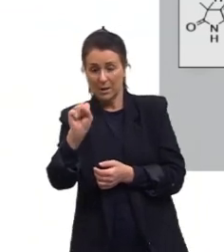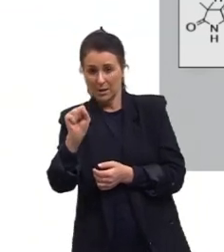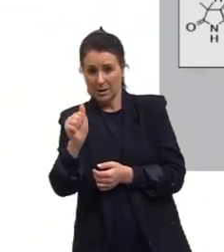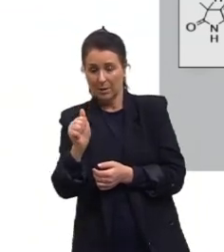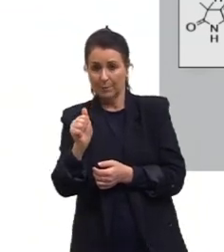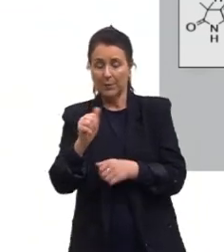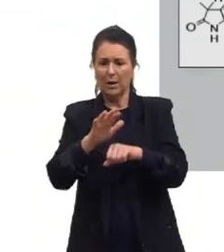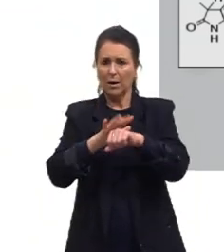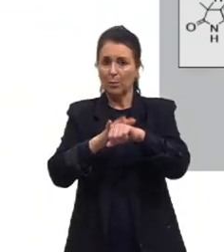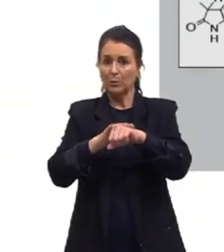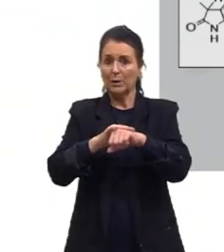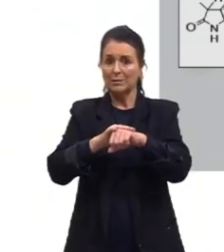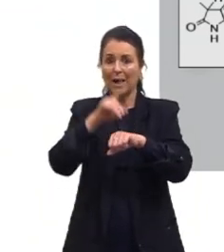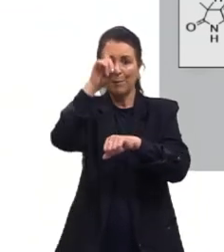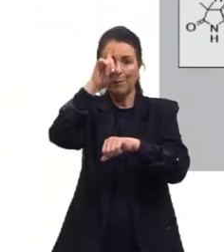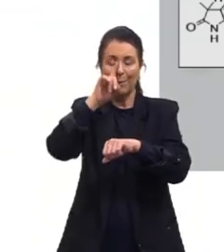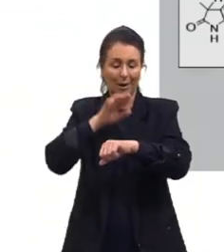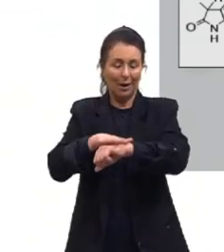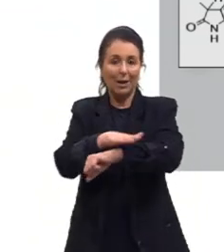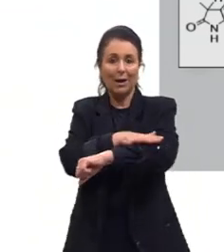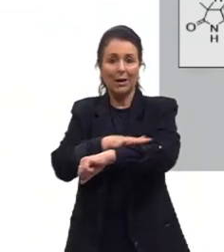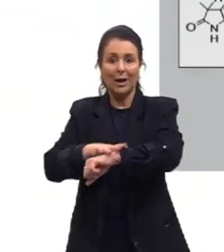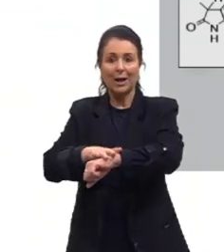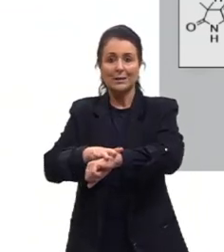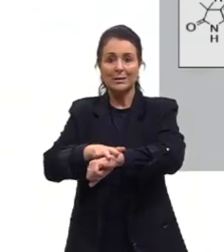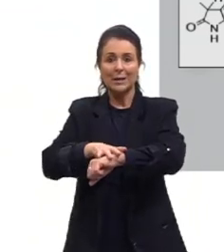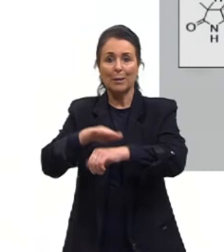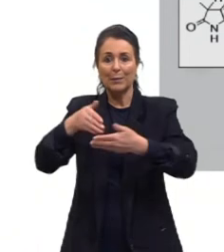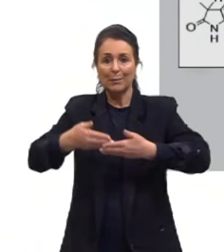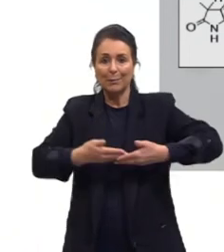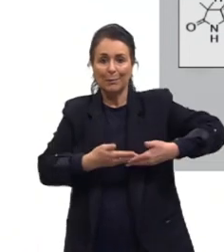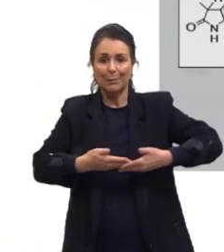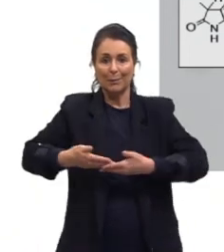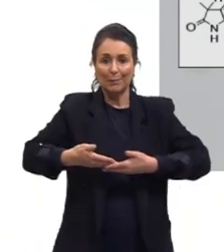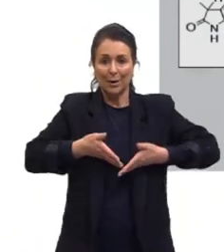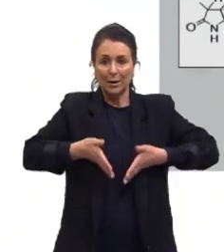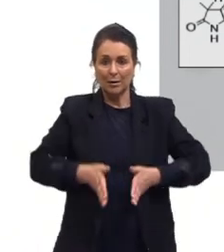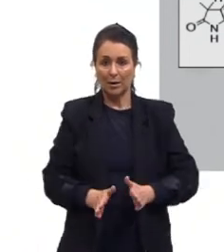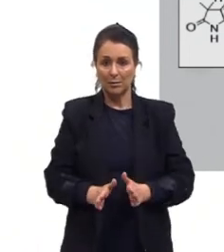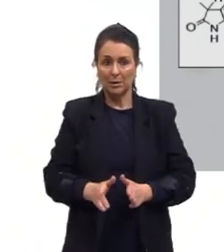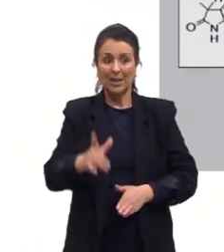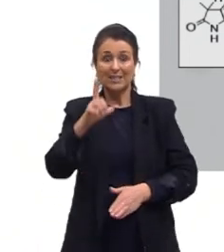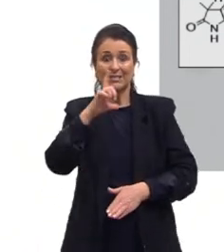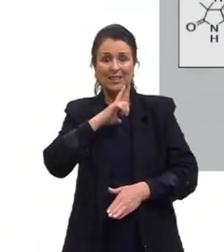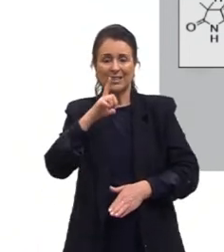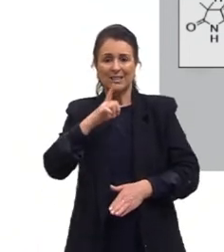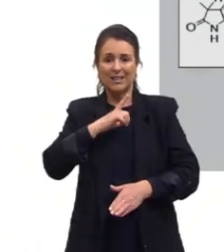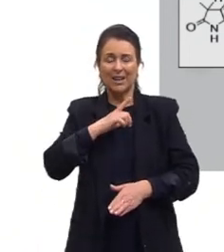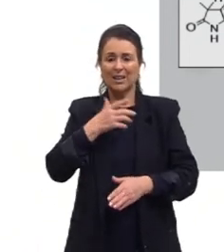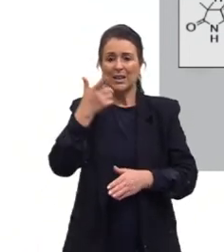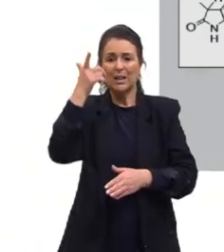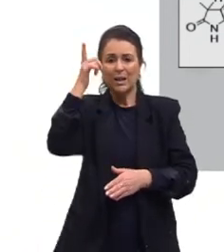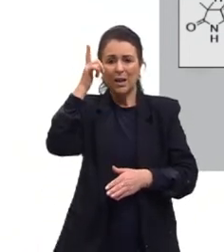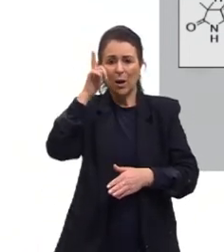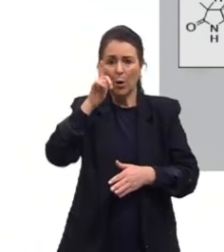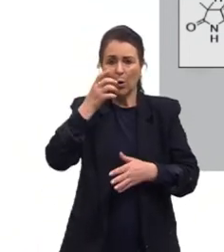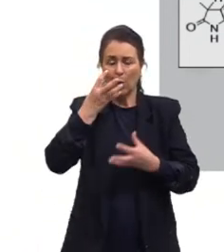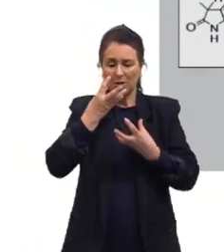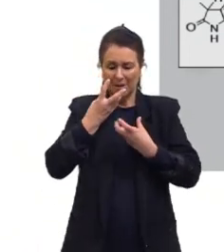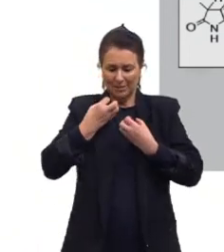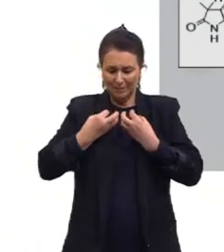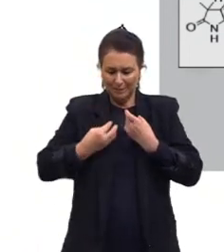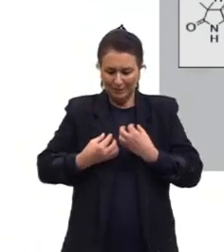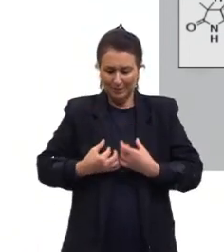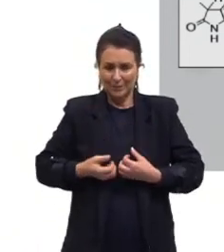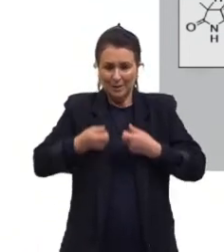é uma patologia frequente em recém-nascidos. Um bebê com ecterícia não consegue metabolizar e excretar de forma